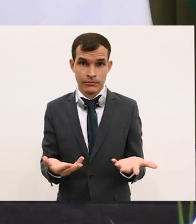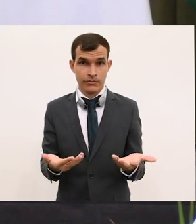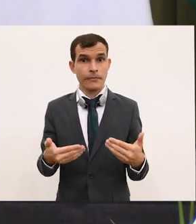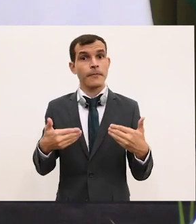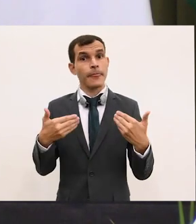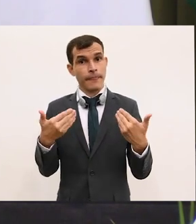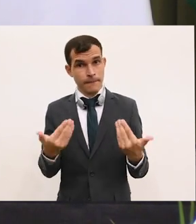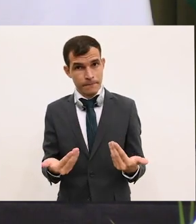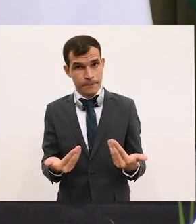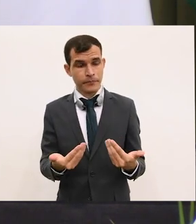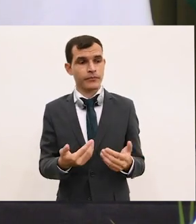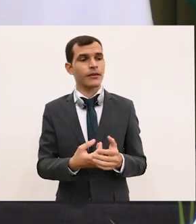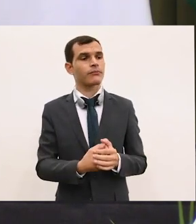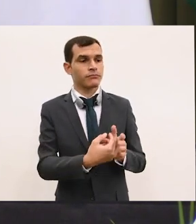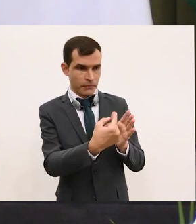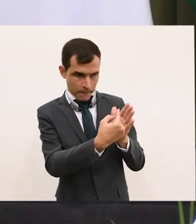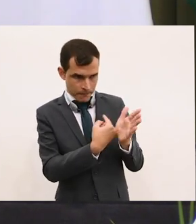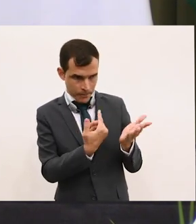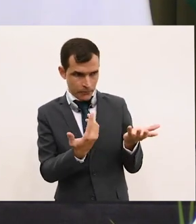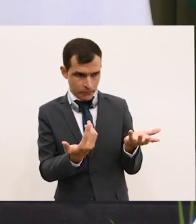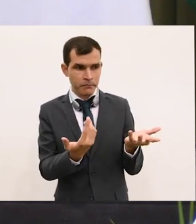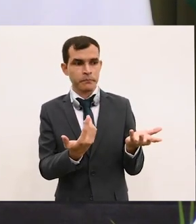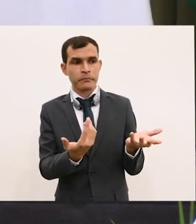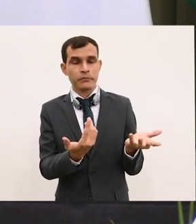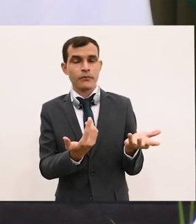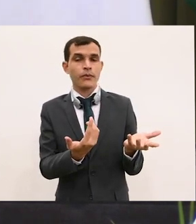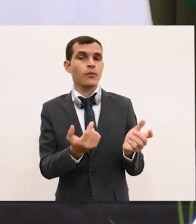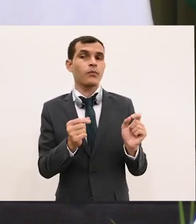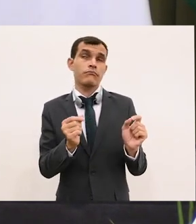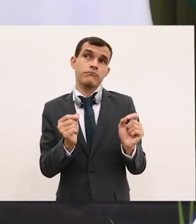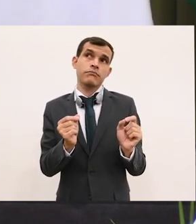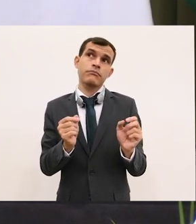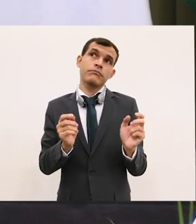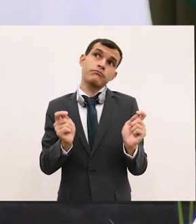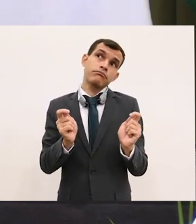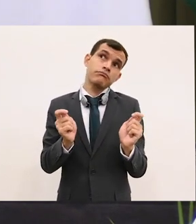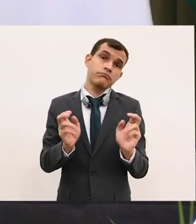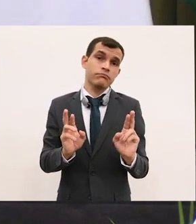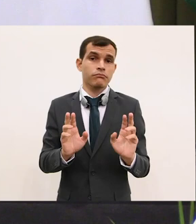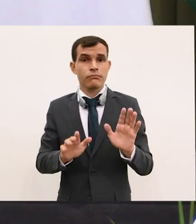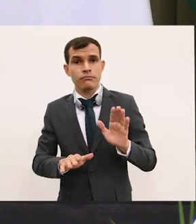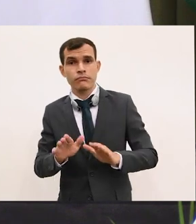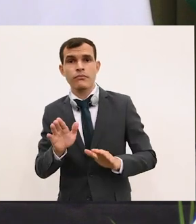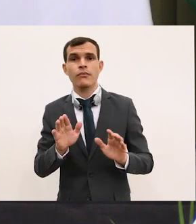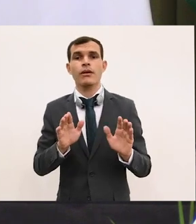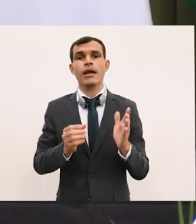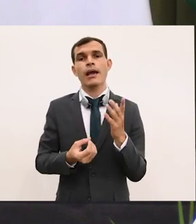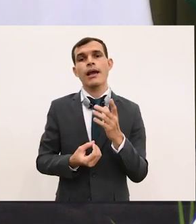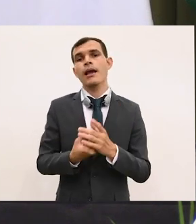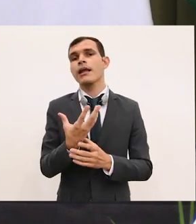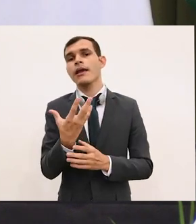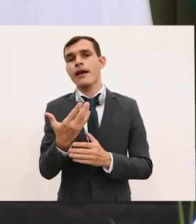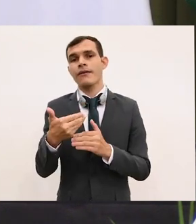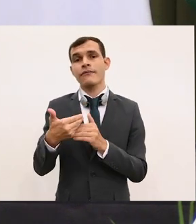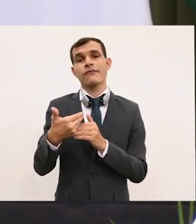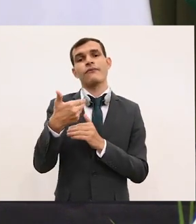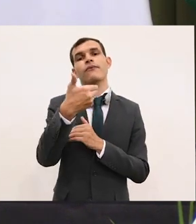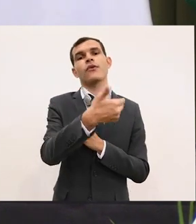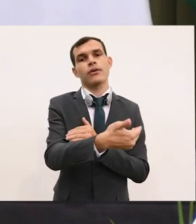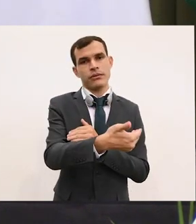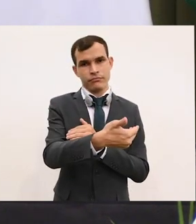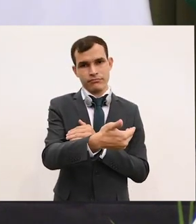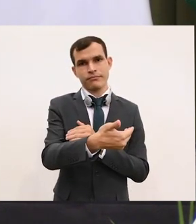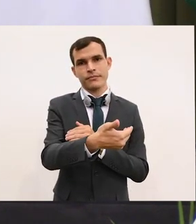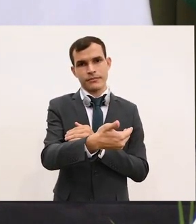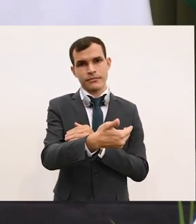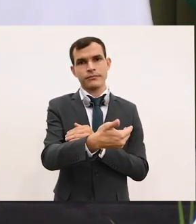se for o caso, criar compensações de maneira unilateral fora do organismo,